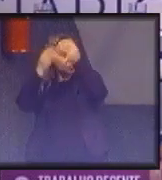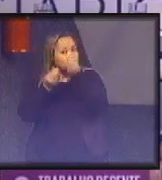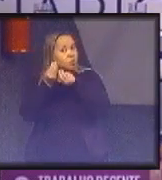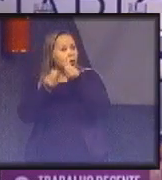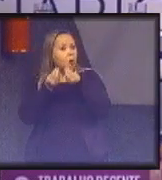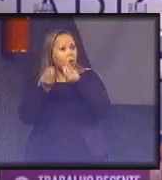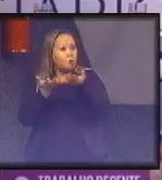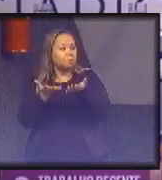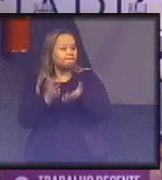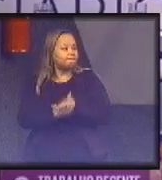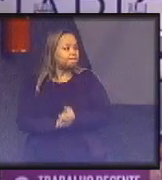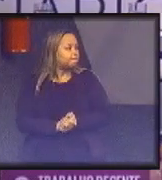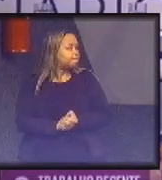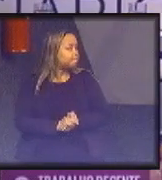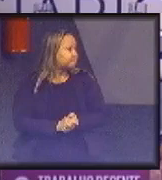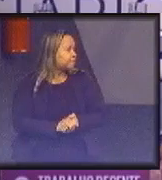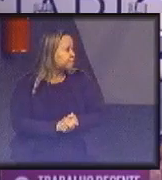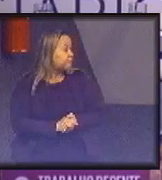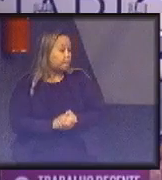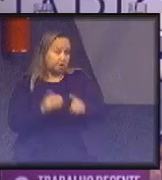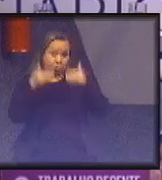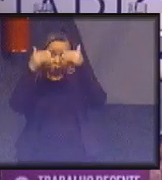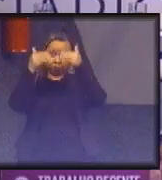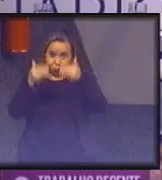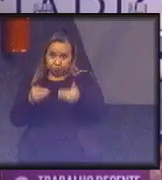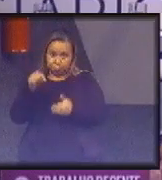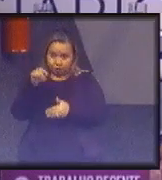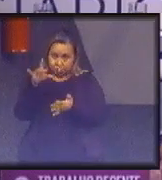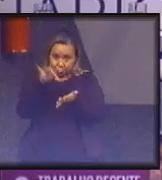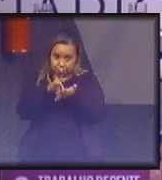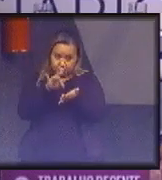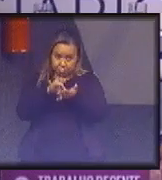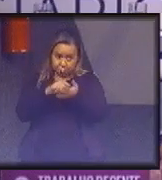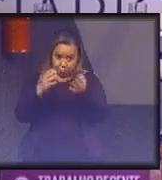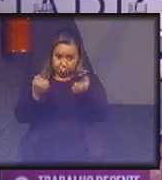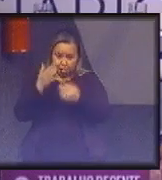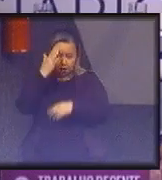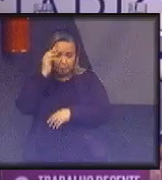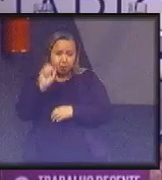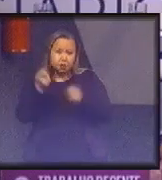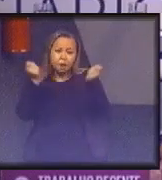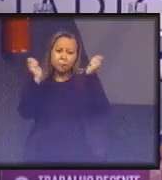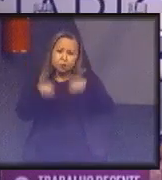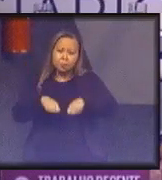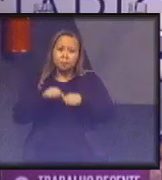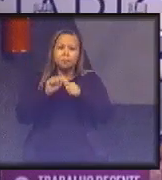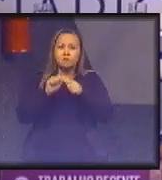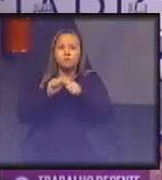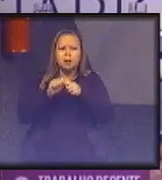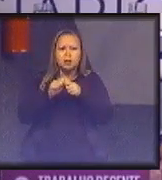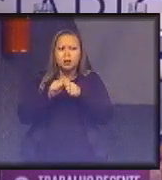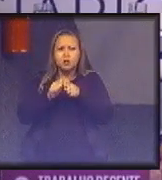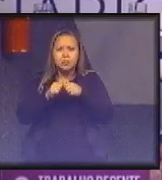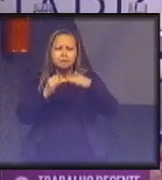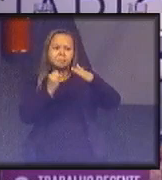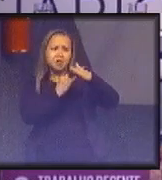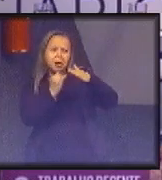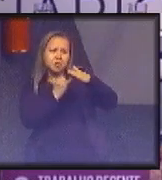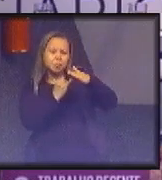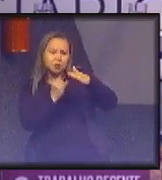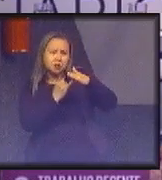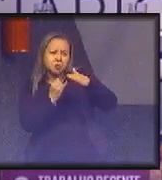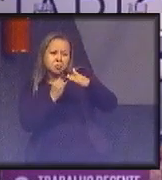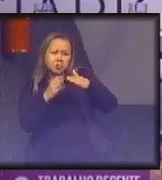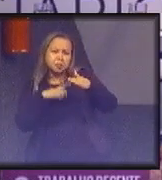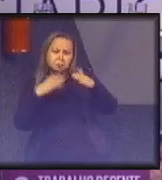isso? Então, diante disso, também queria saber se será que é possível fazer alguma forma, os órgãos públicos terem alguma forma